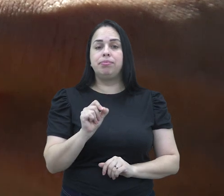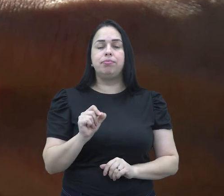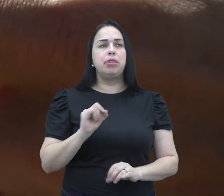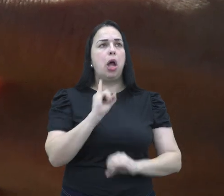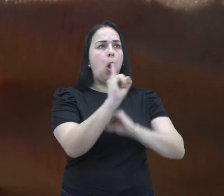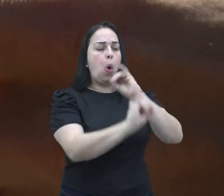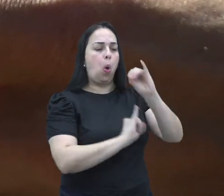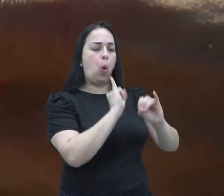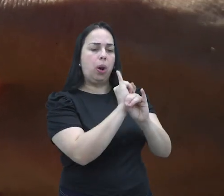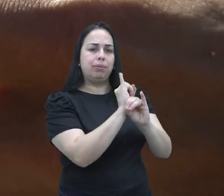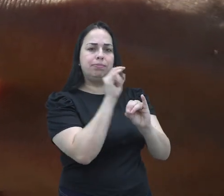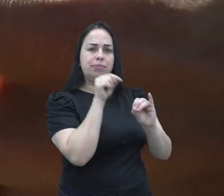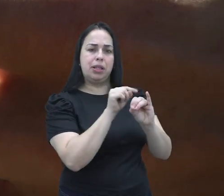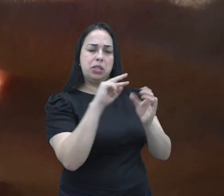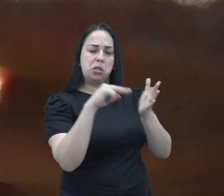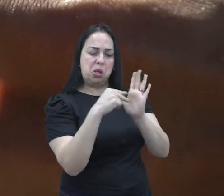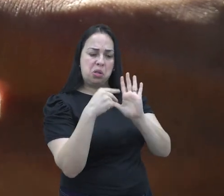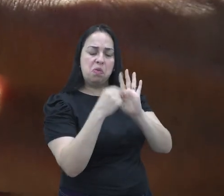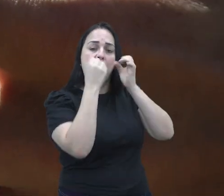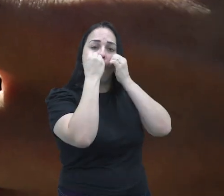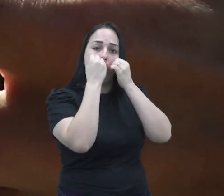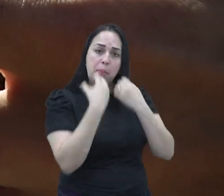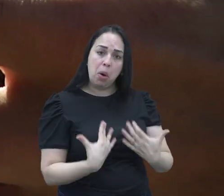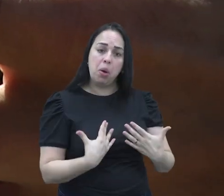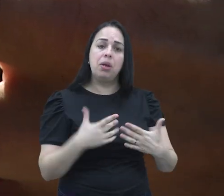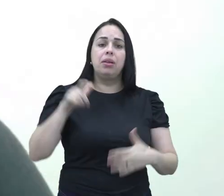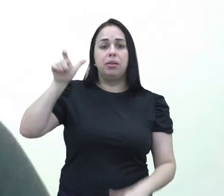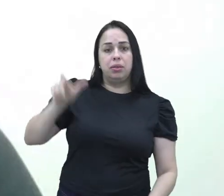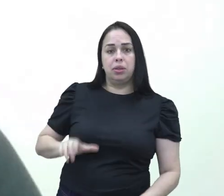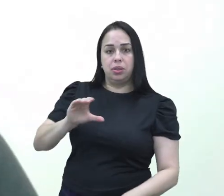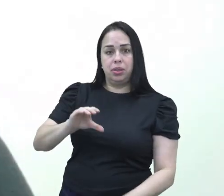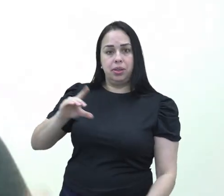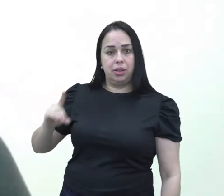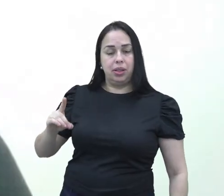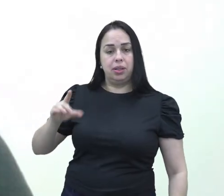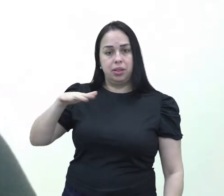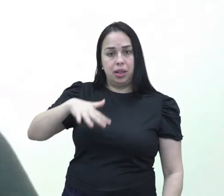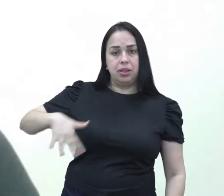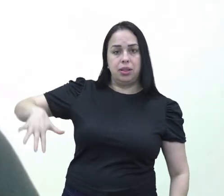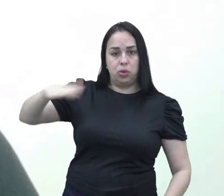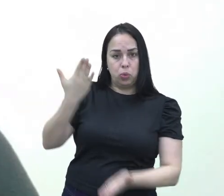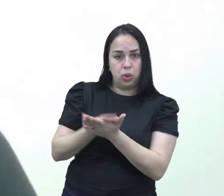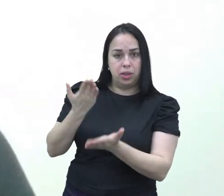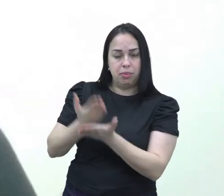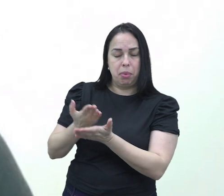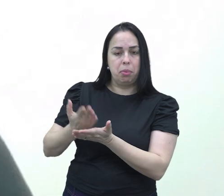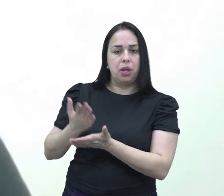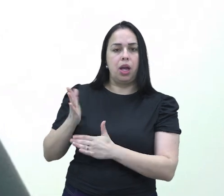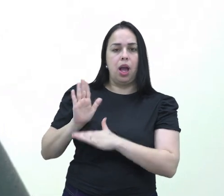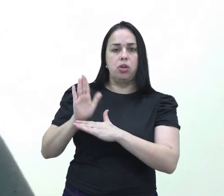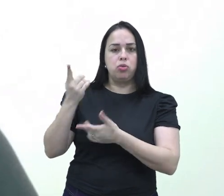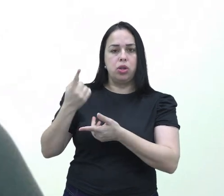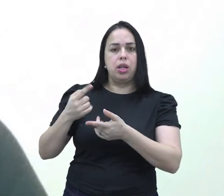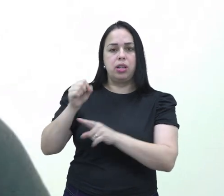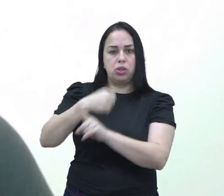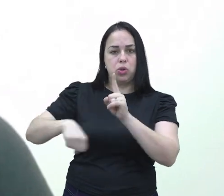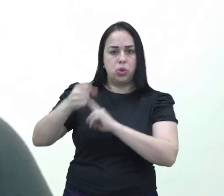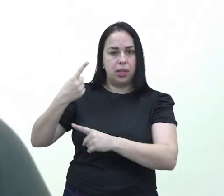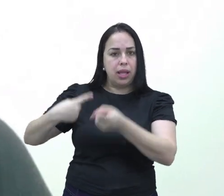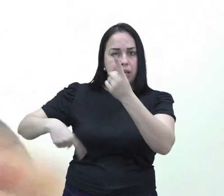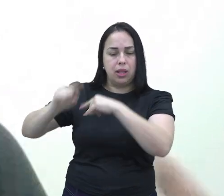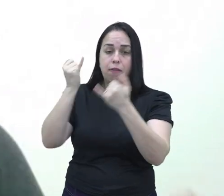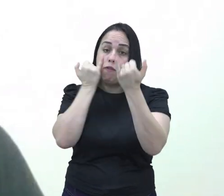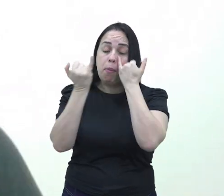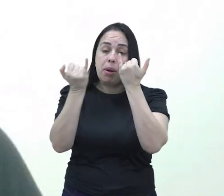pensar em uma conectividade digital significativa. Para a coordenadora do Centro Regional de Estudos para o Desenvolvimento da